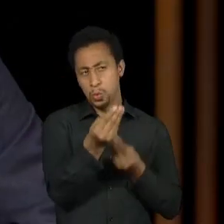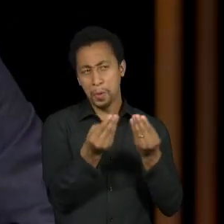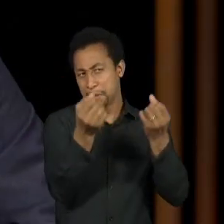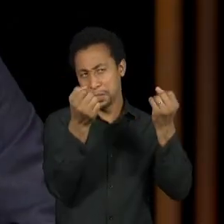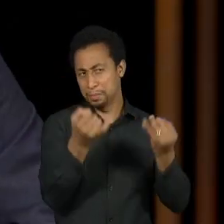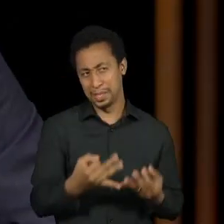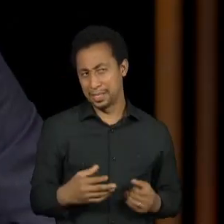explica sucesso?